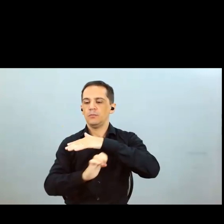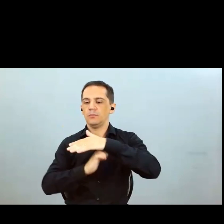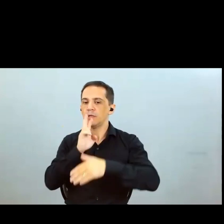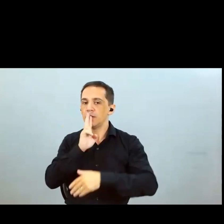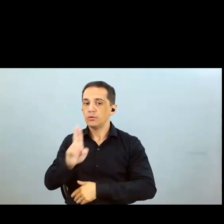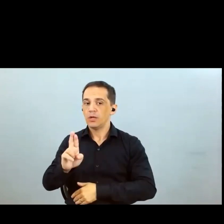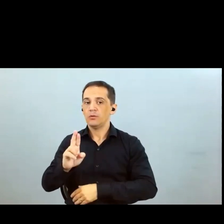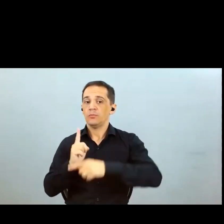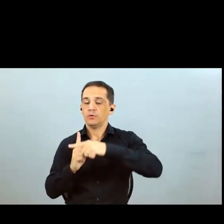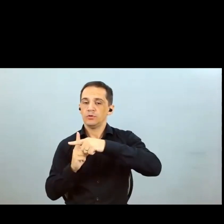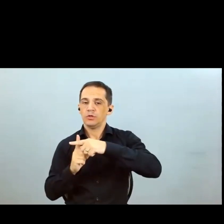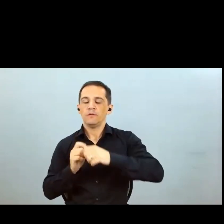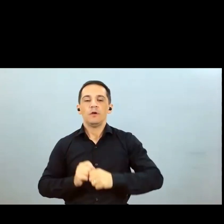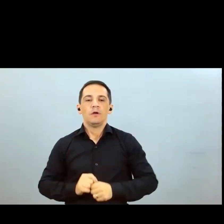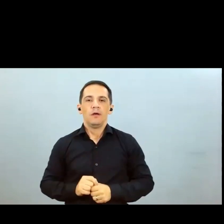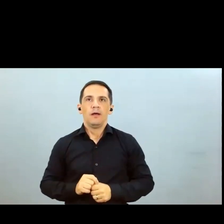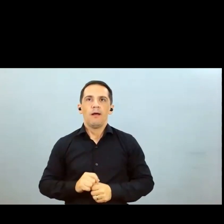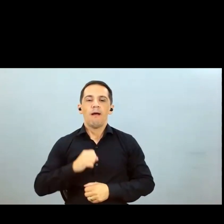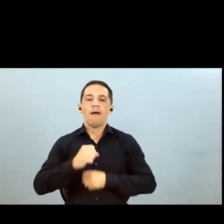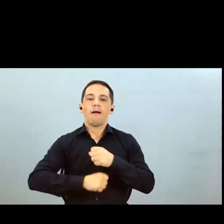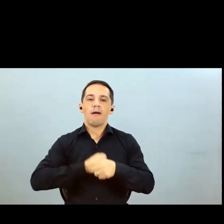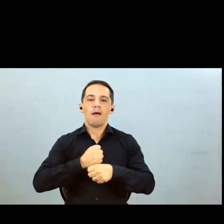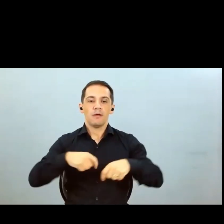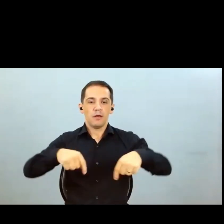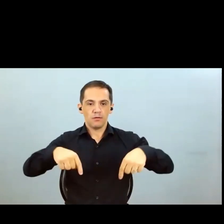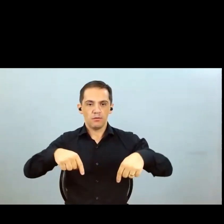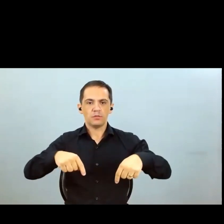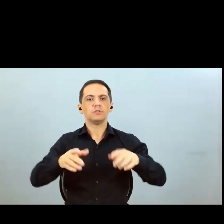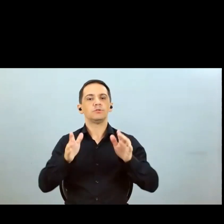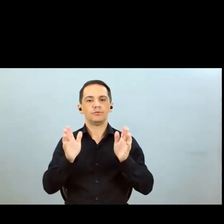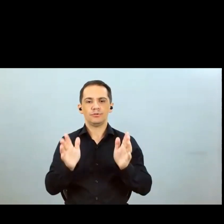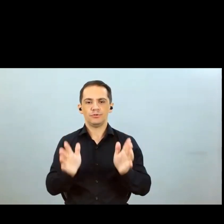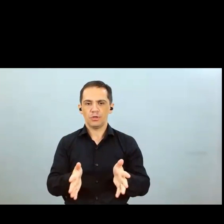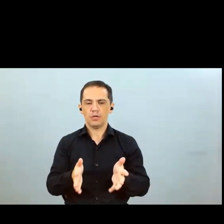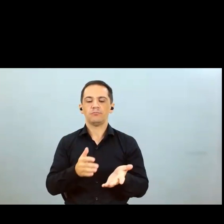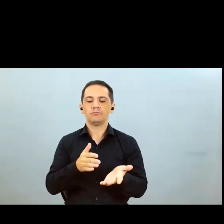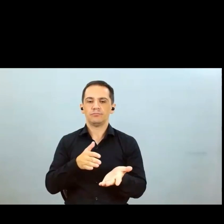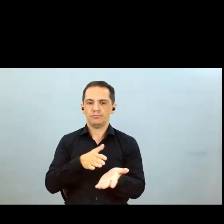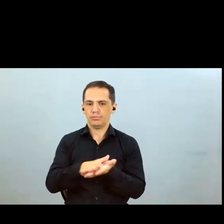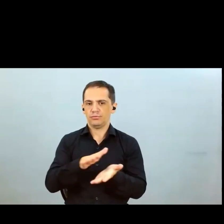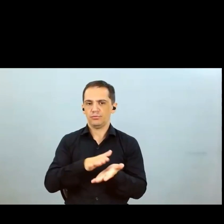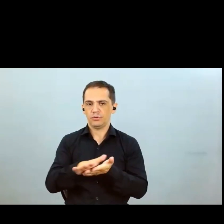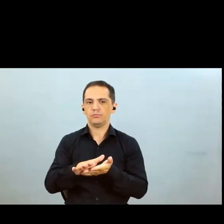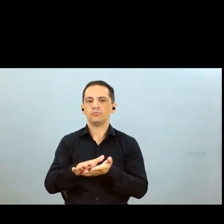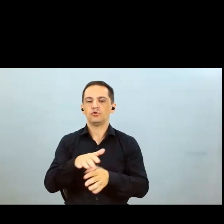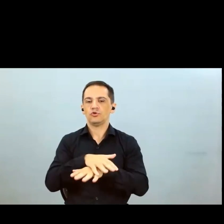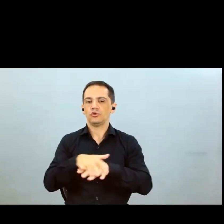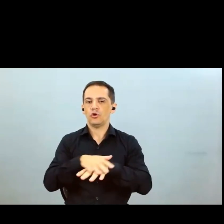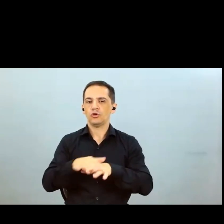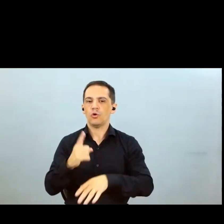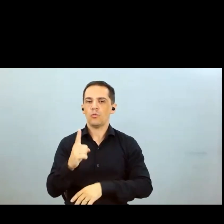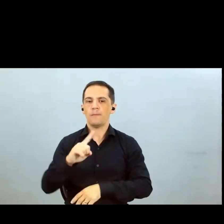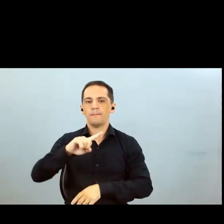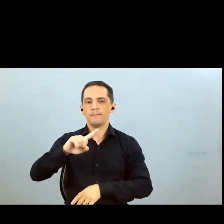esse ano nosso target é produzir já produzimos na verdade a soja 1 milhão 120 mil sacos da nossa meta de vender